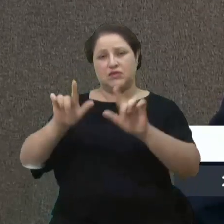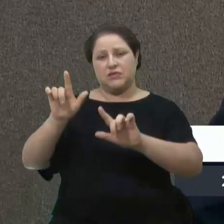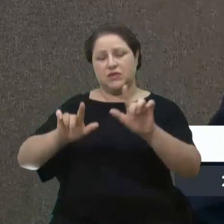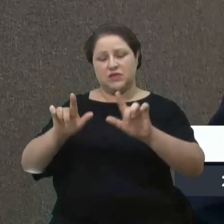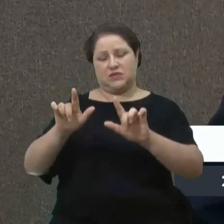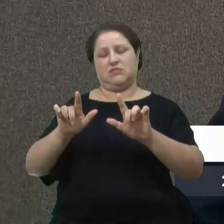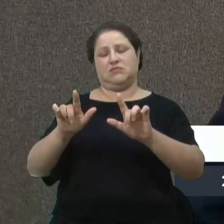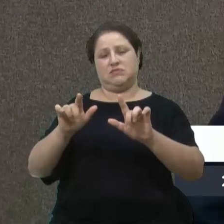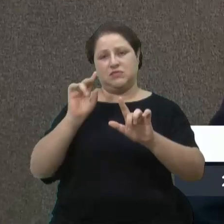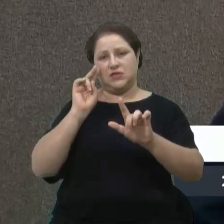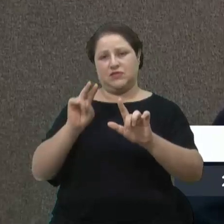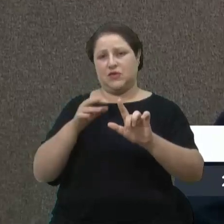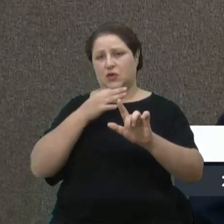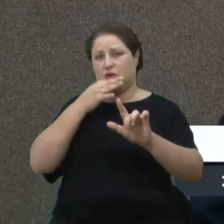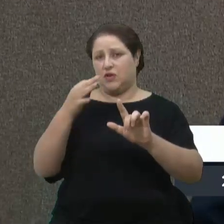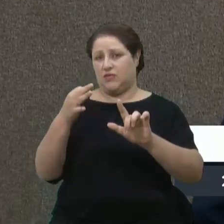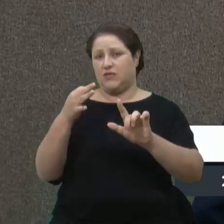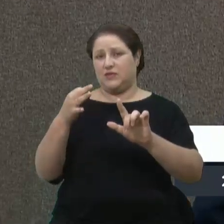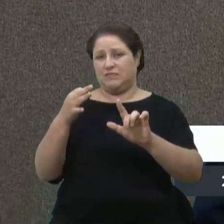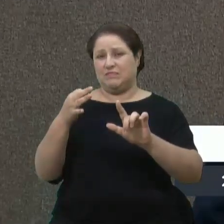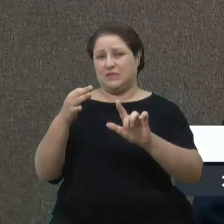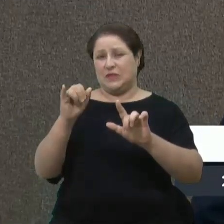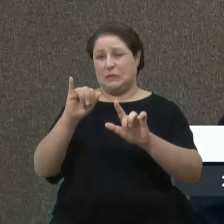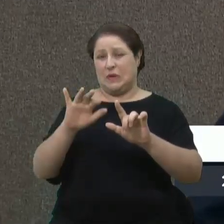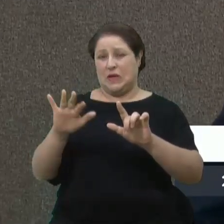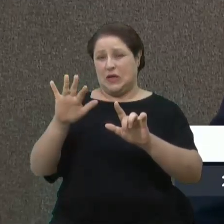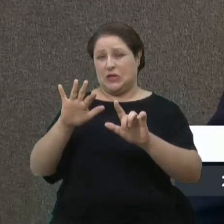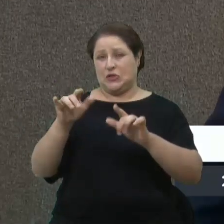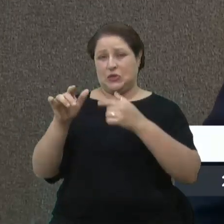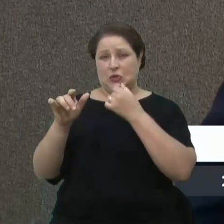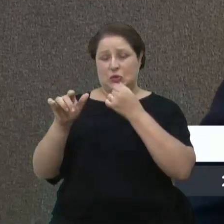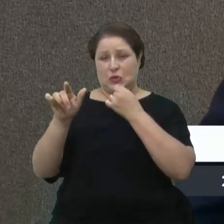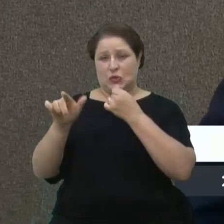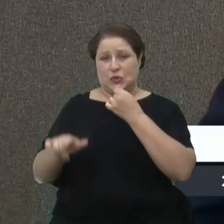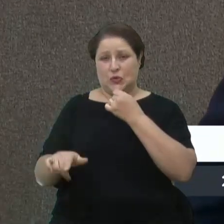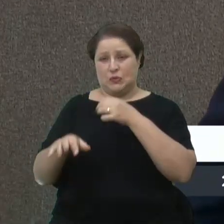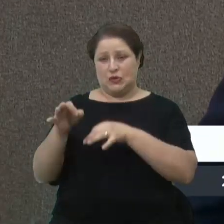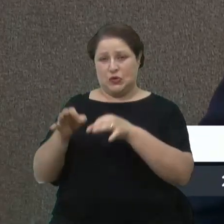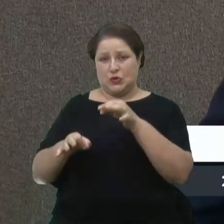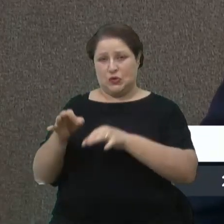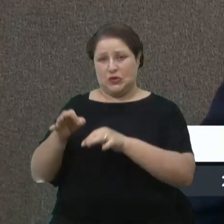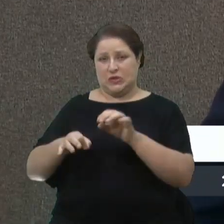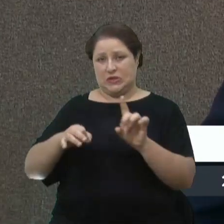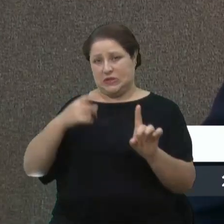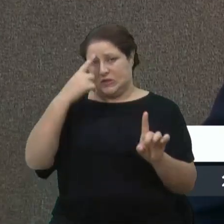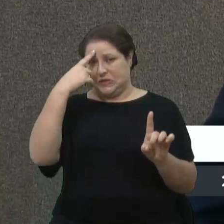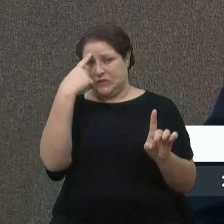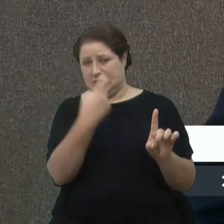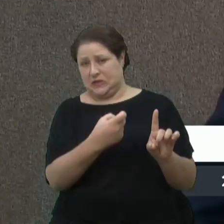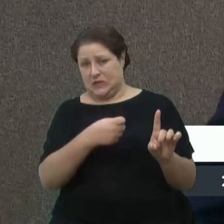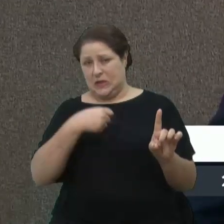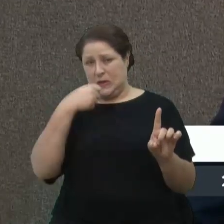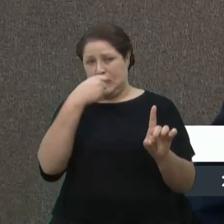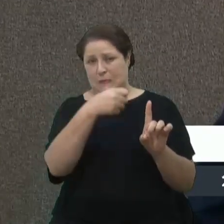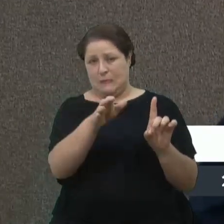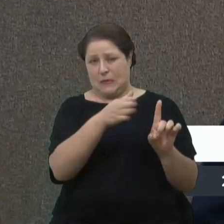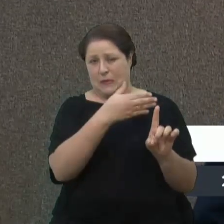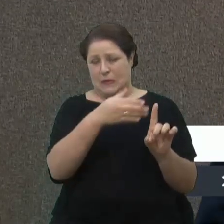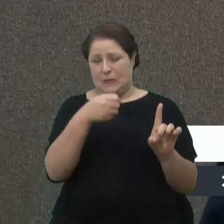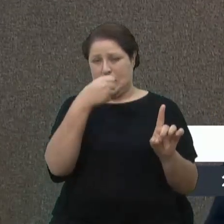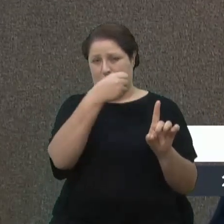a gente viu imagens horríveis de um juiz espancando, enfim,